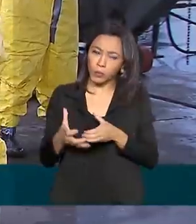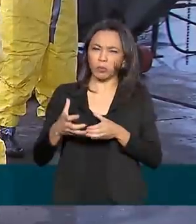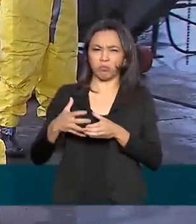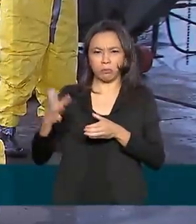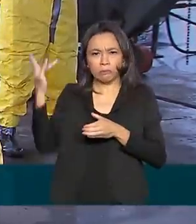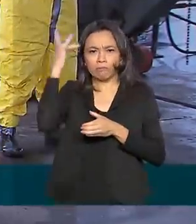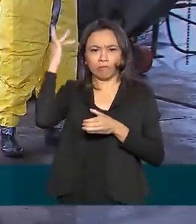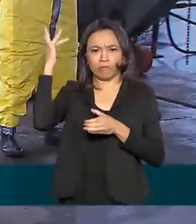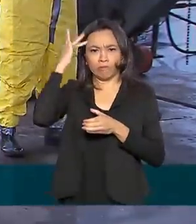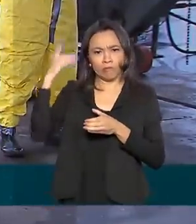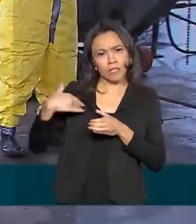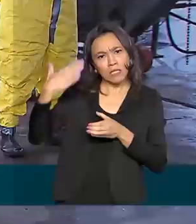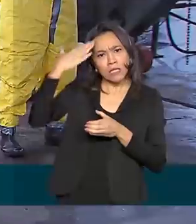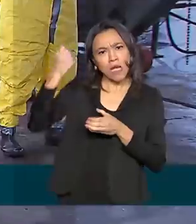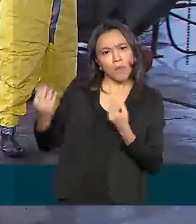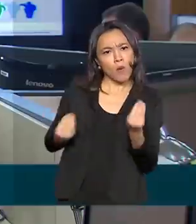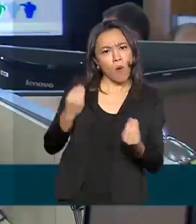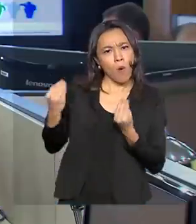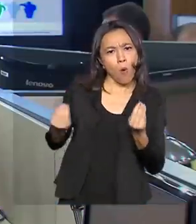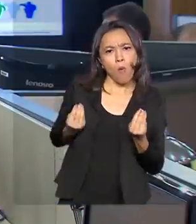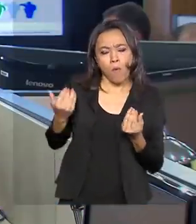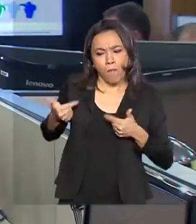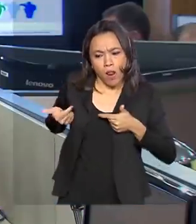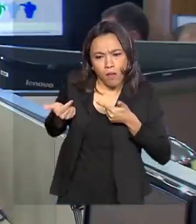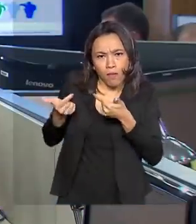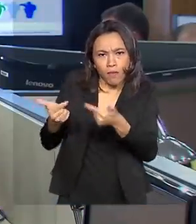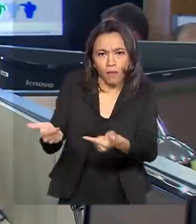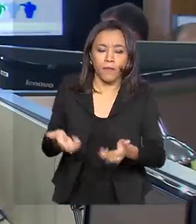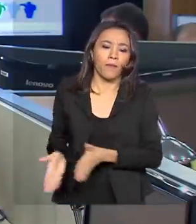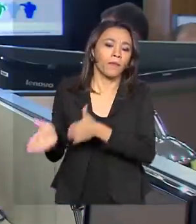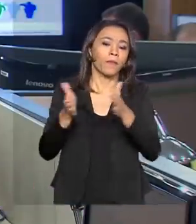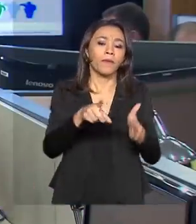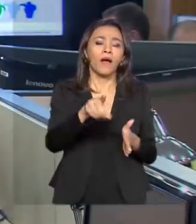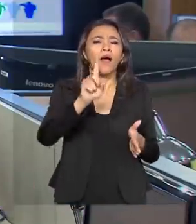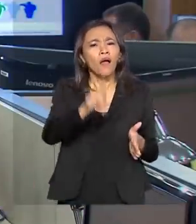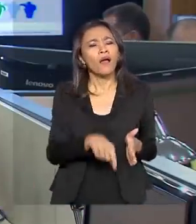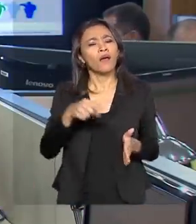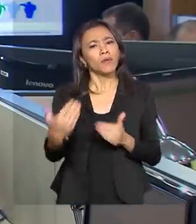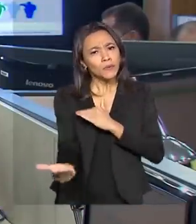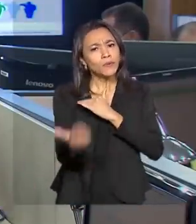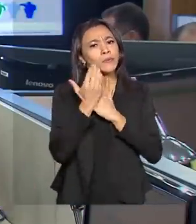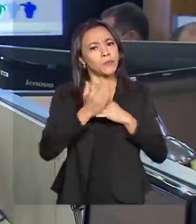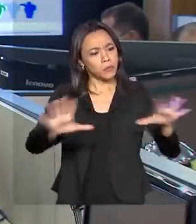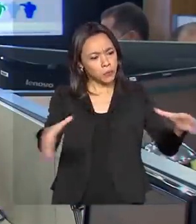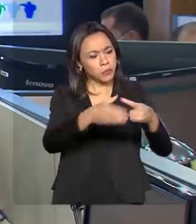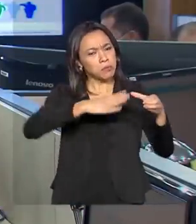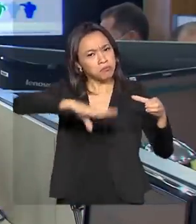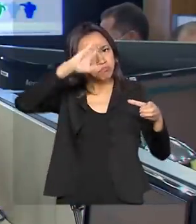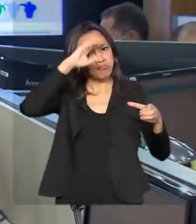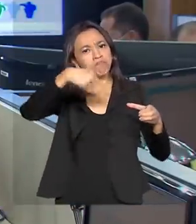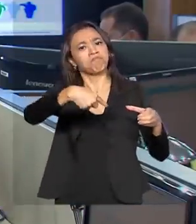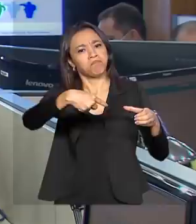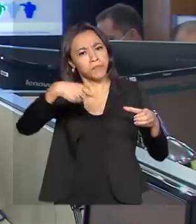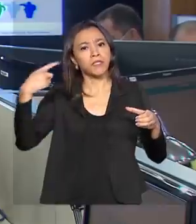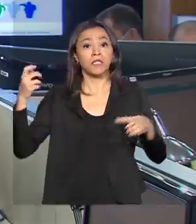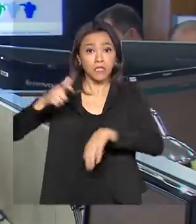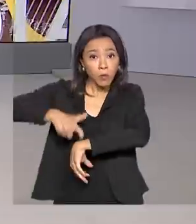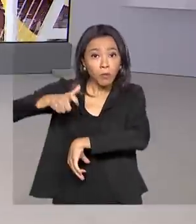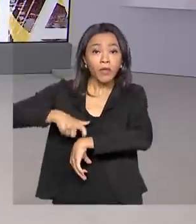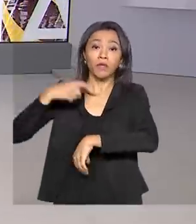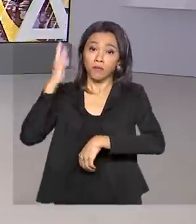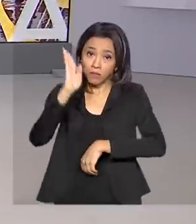especializadas em defesa biológica. É uma ajuda, como sempre, que as Forças Armadas estão dando no momento em que o Brasil precisa.